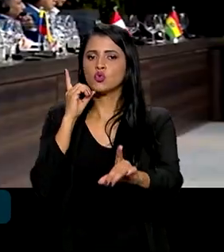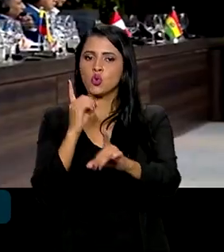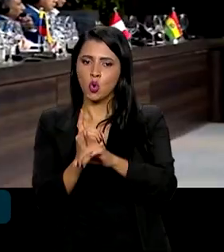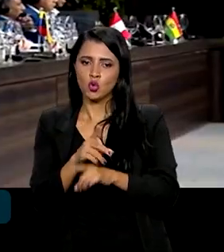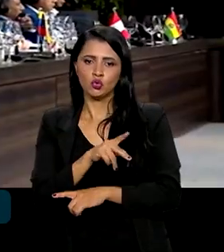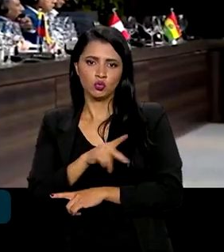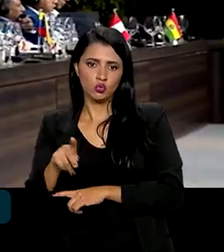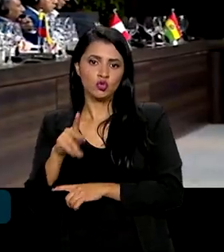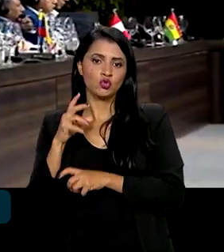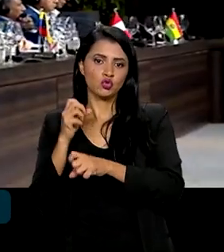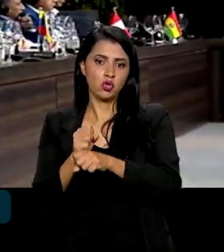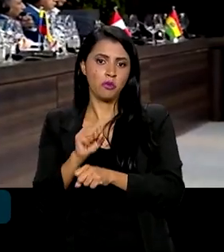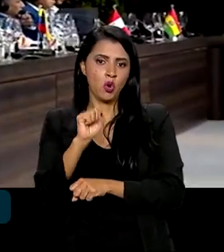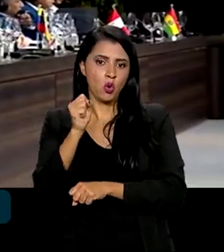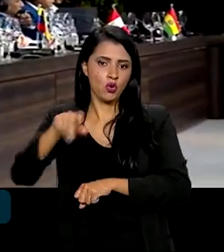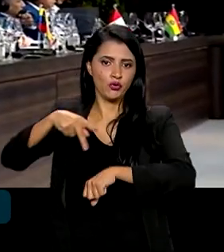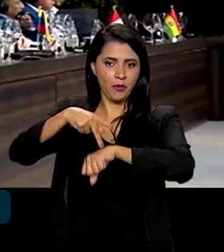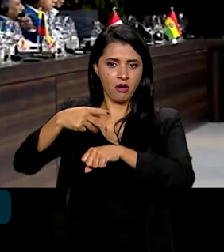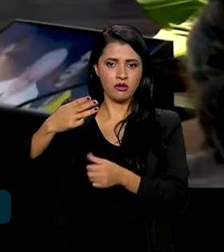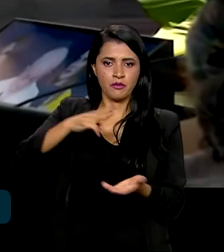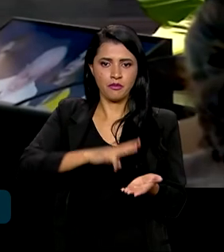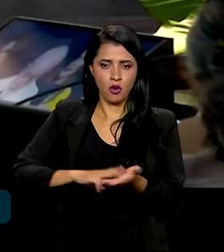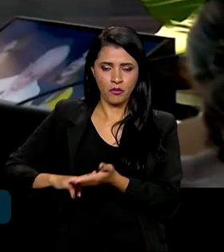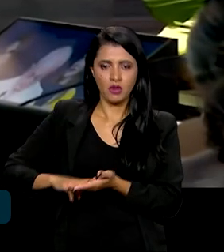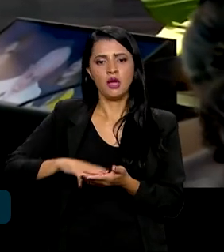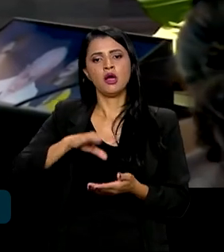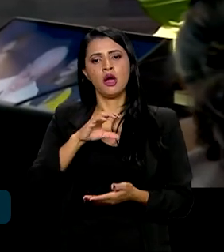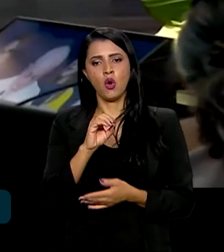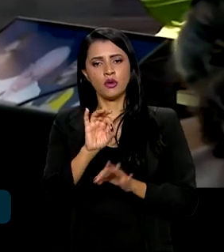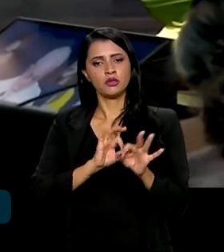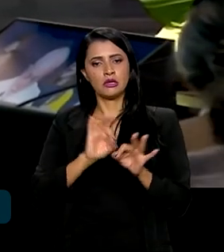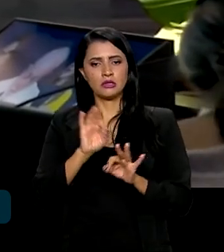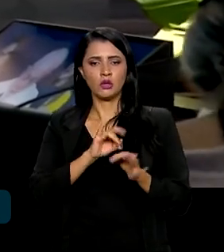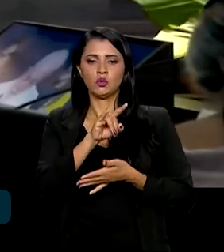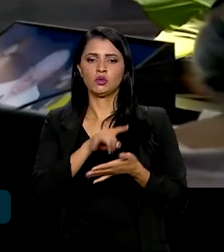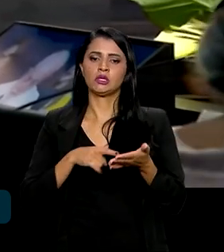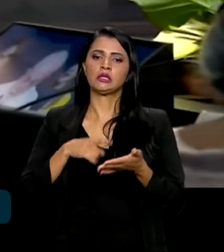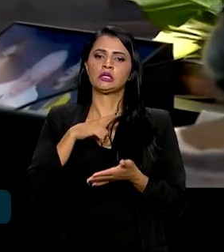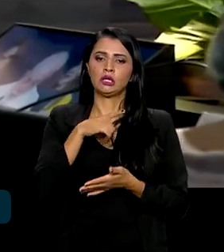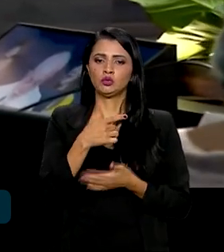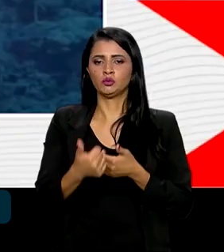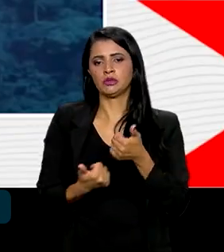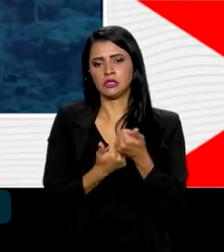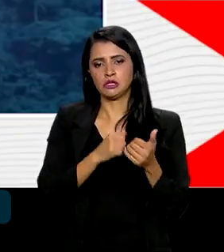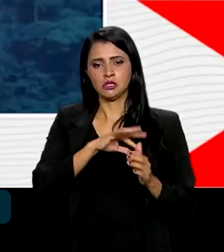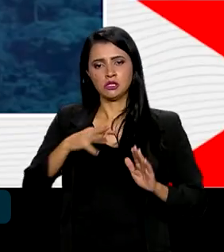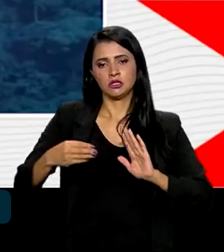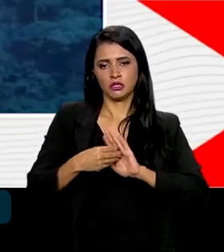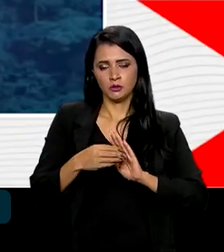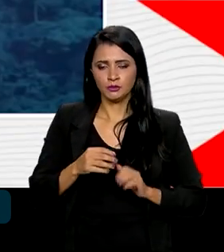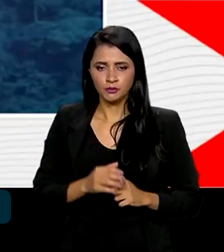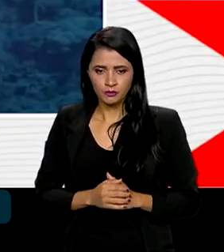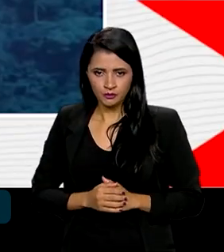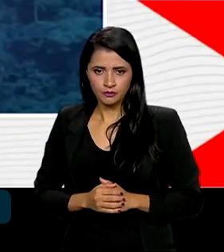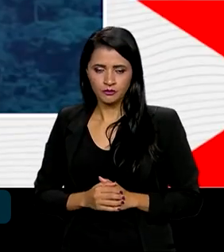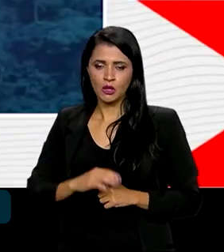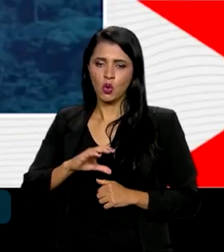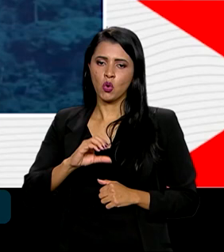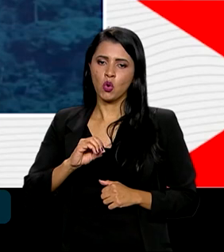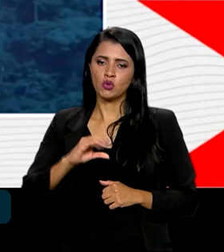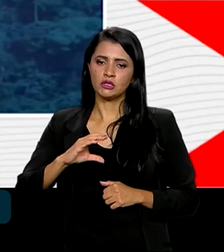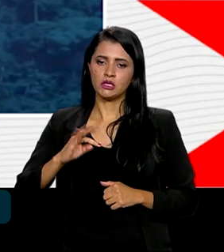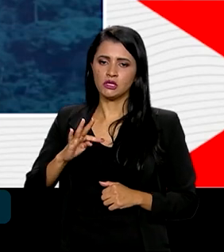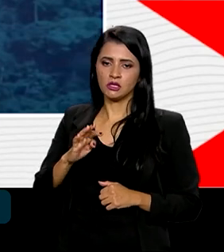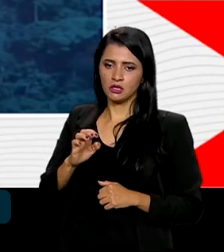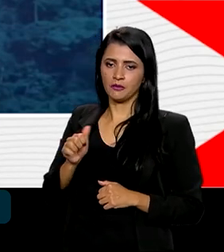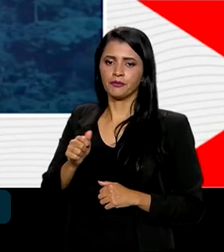Estado de oito países membros da Organização do Tratado de Cooperação Amazônica. Fazem 14 anos que nós não